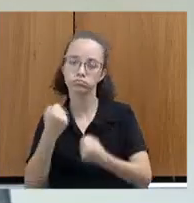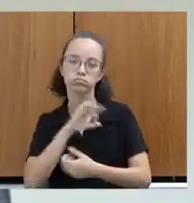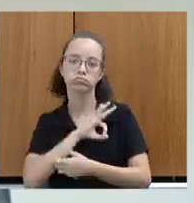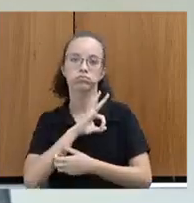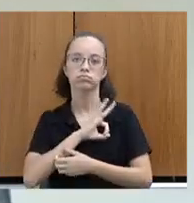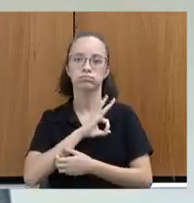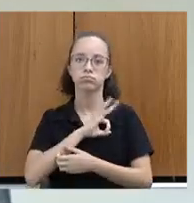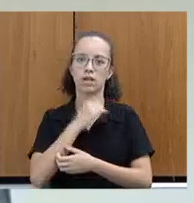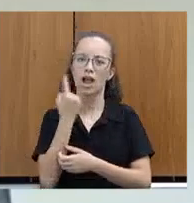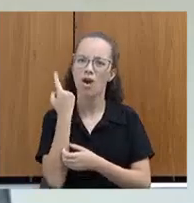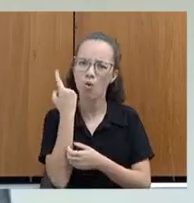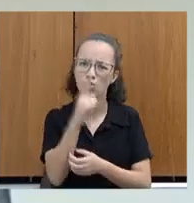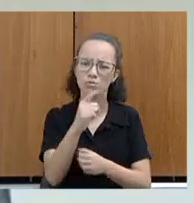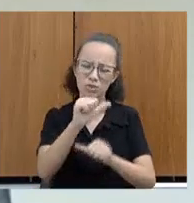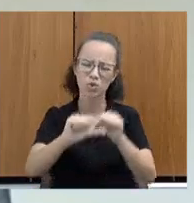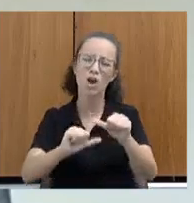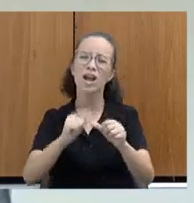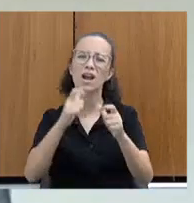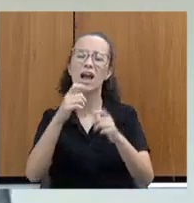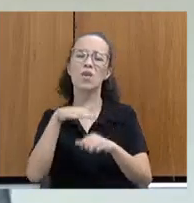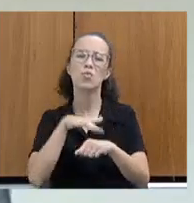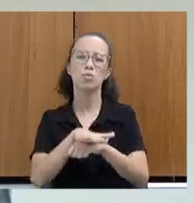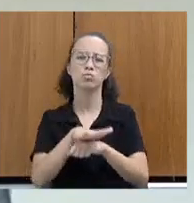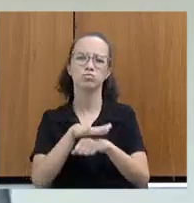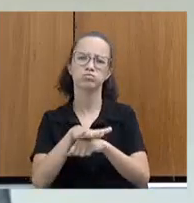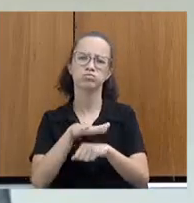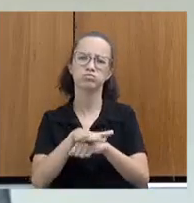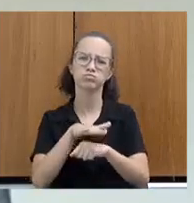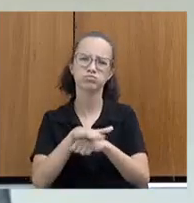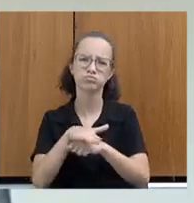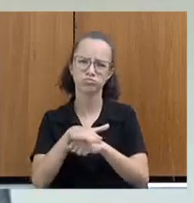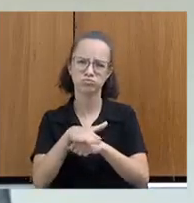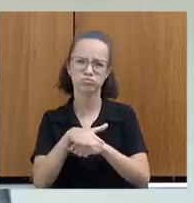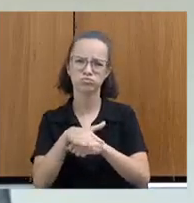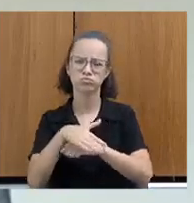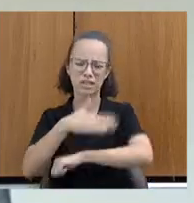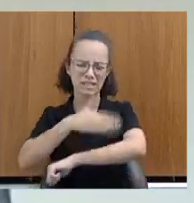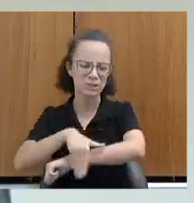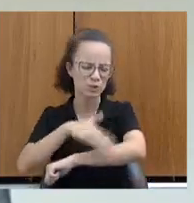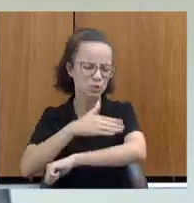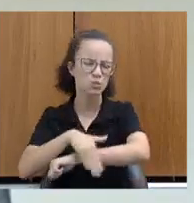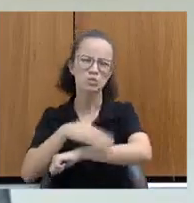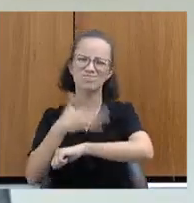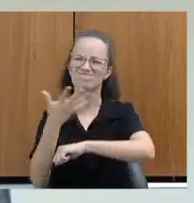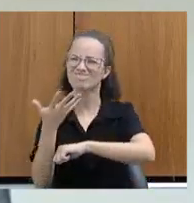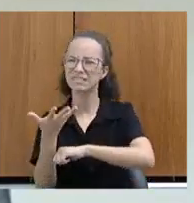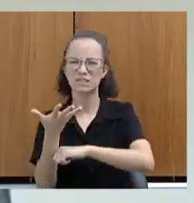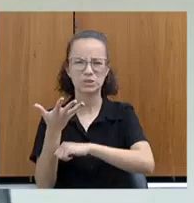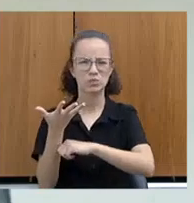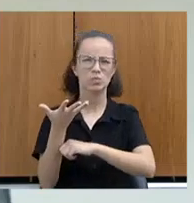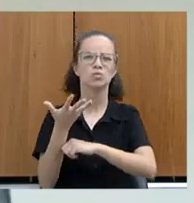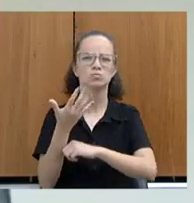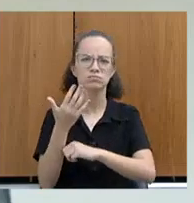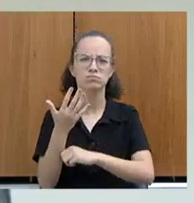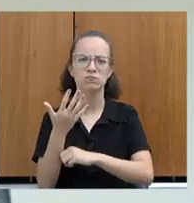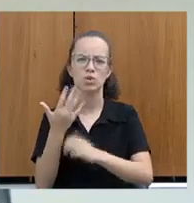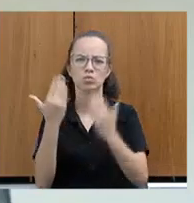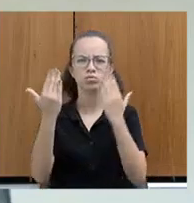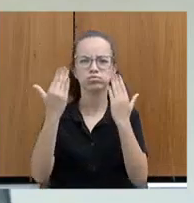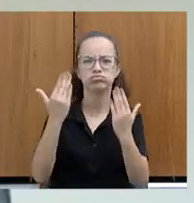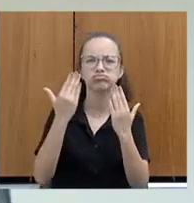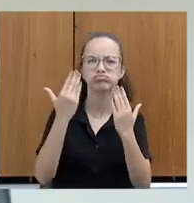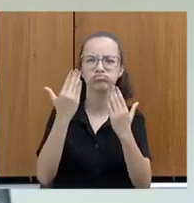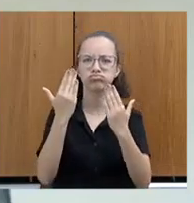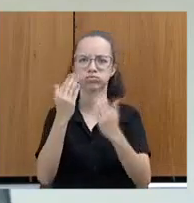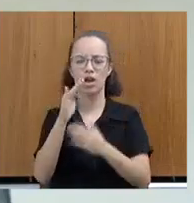aconteceu já à noite, no meio da estrada, com condições que me parecem pouco cuidadosas em relação a uma pessoa que deveria